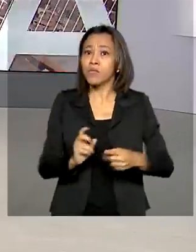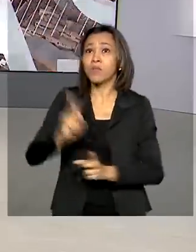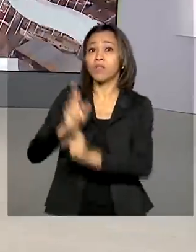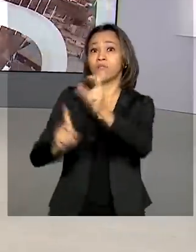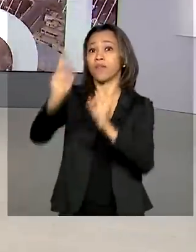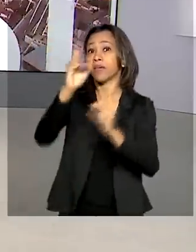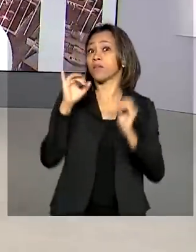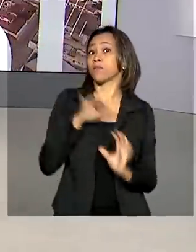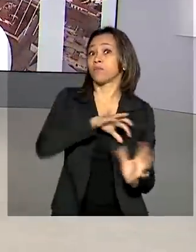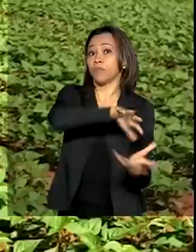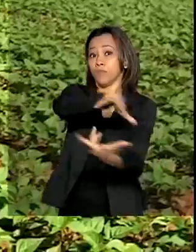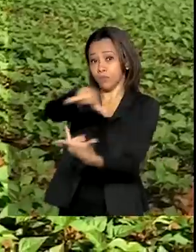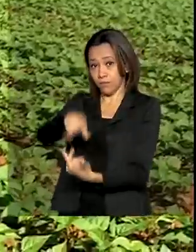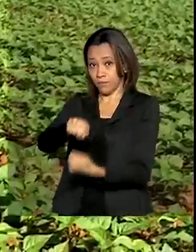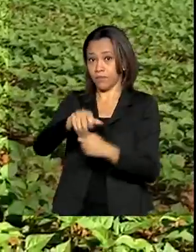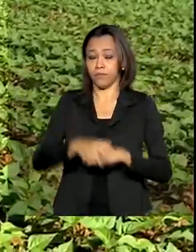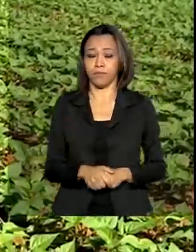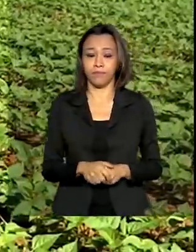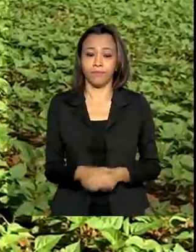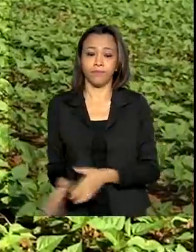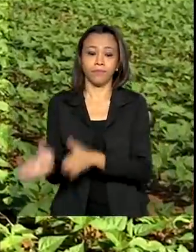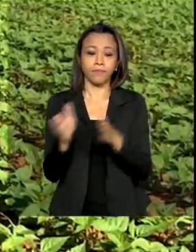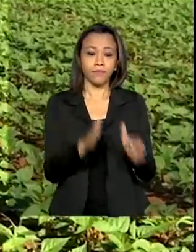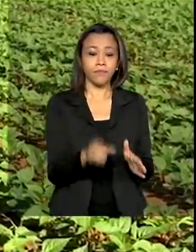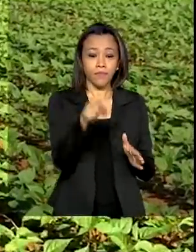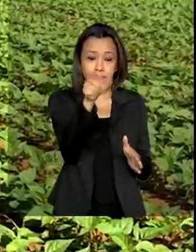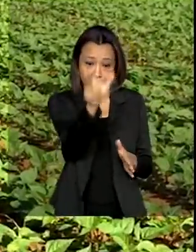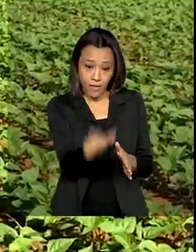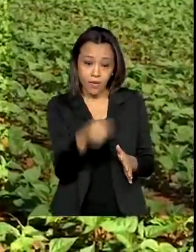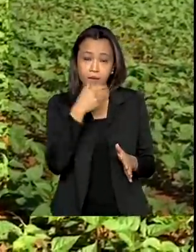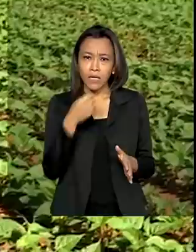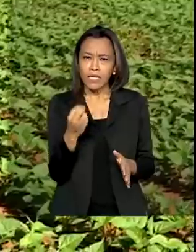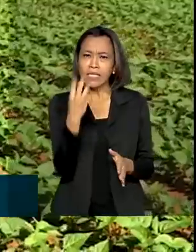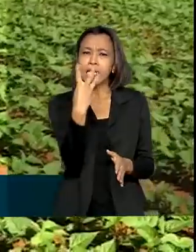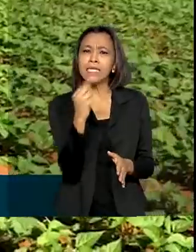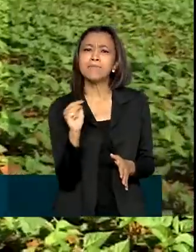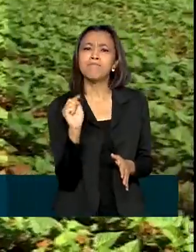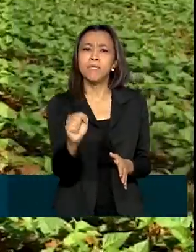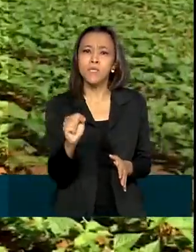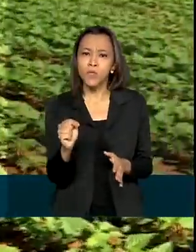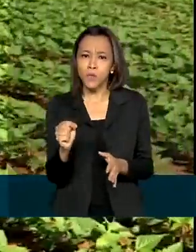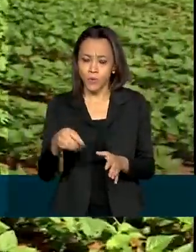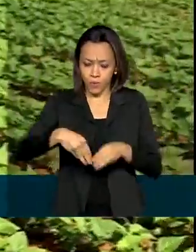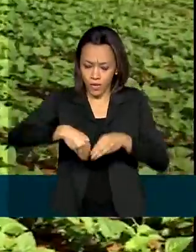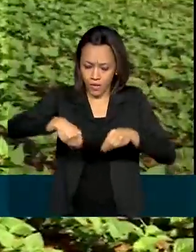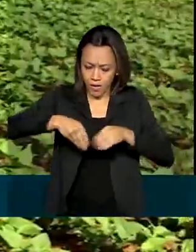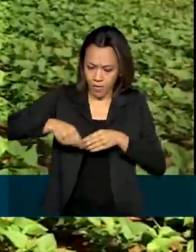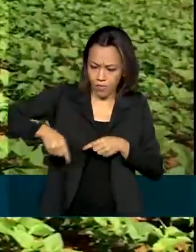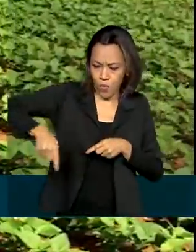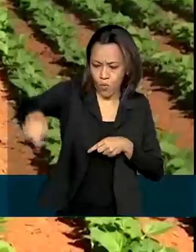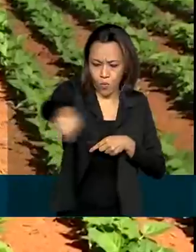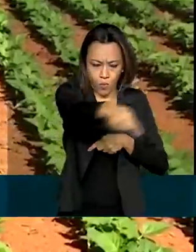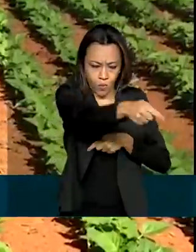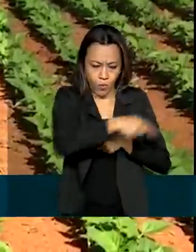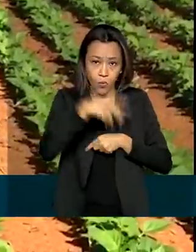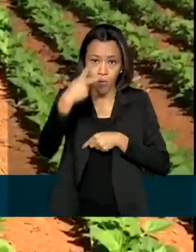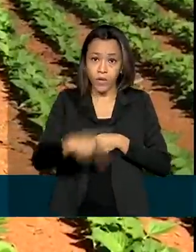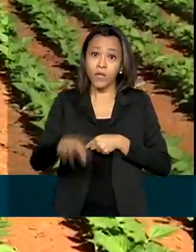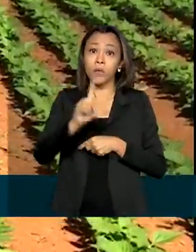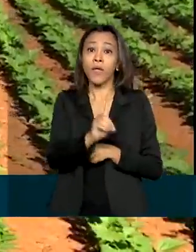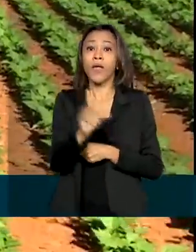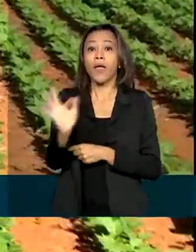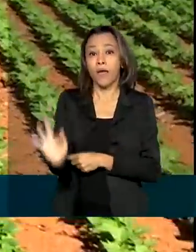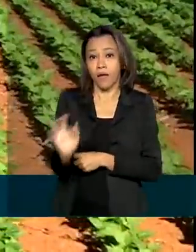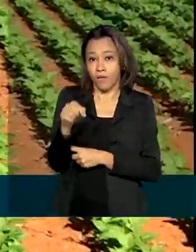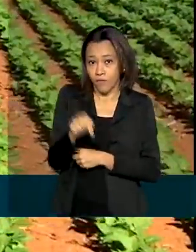internacional. Numa propriedade de quase 3 mil hectares em Planaltina, no Distrito Federal, seu hélio